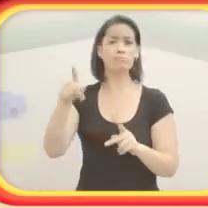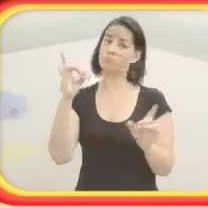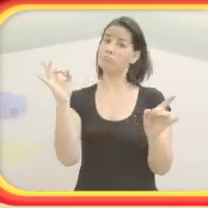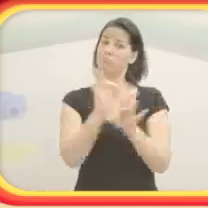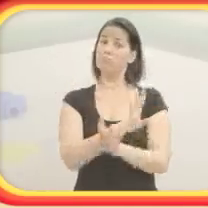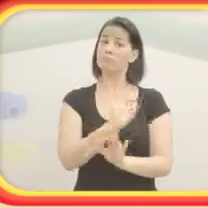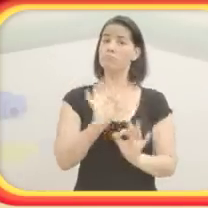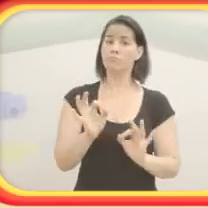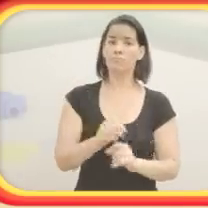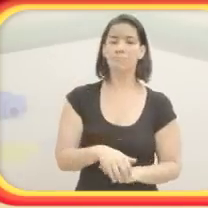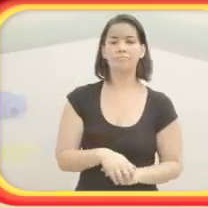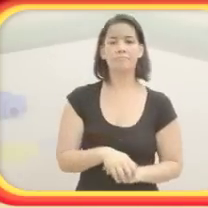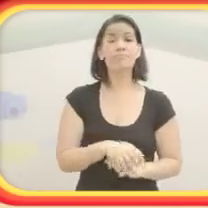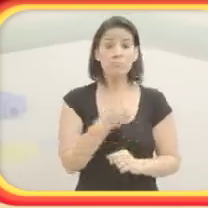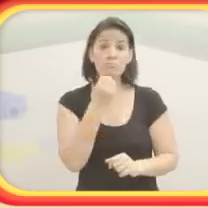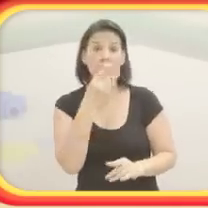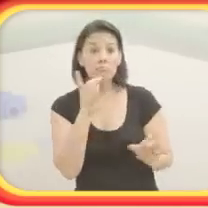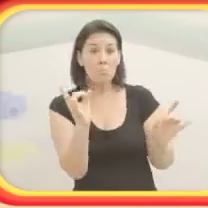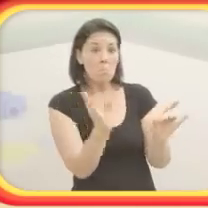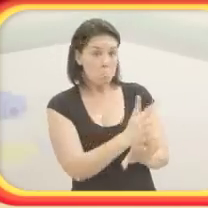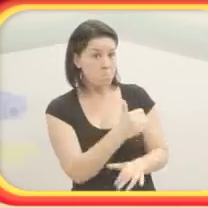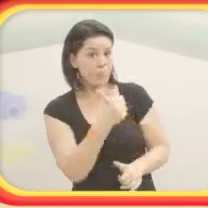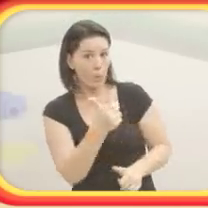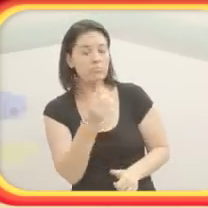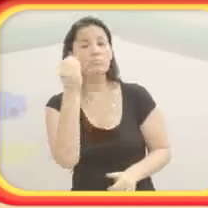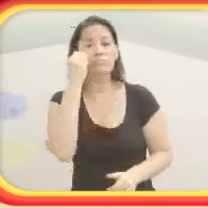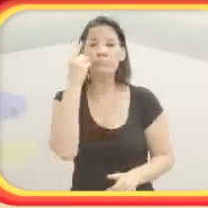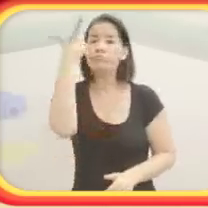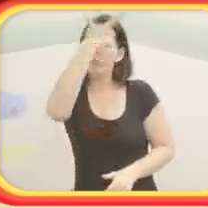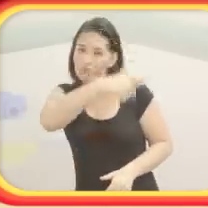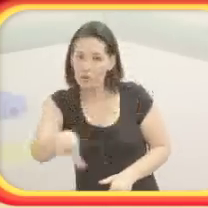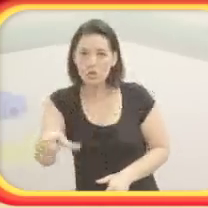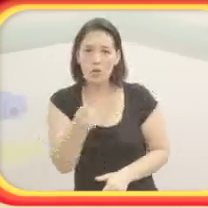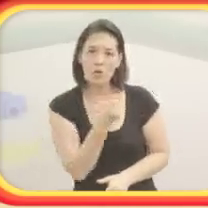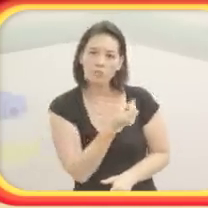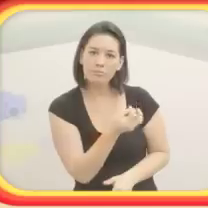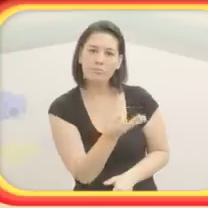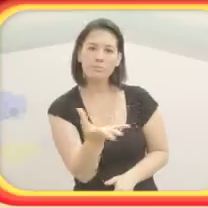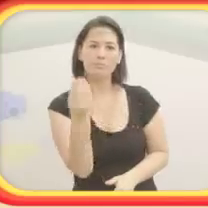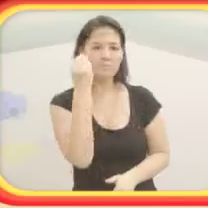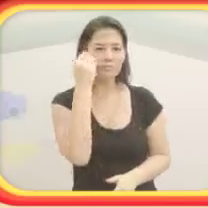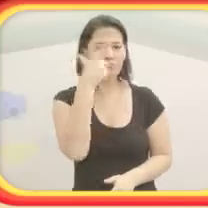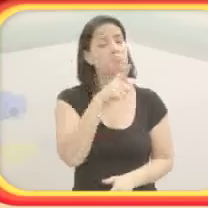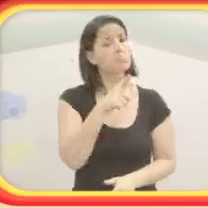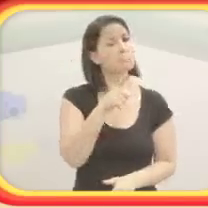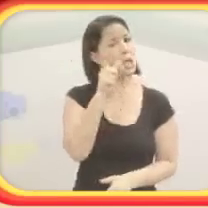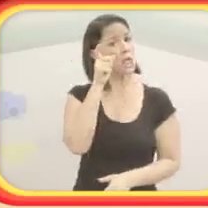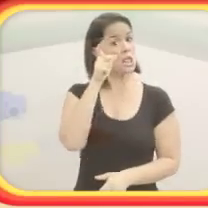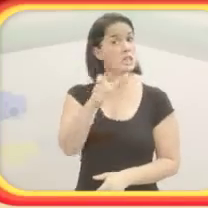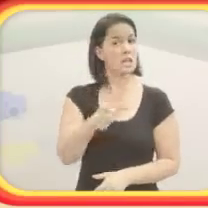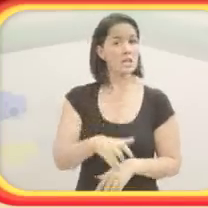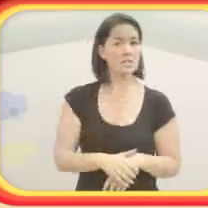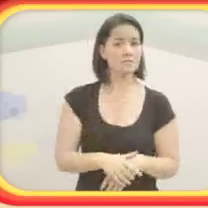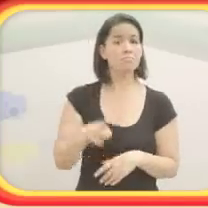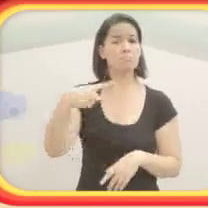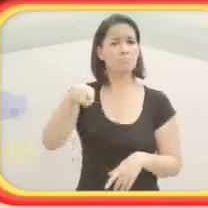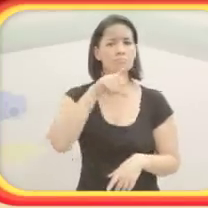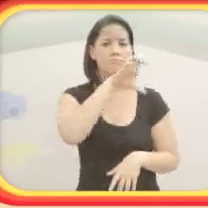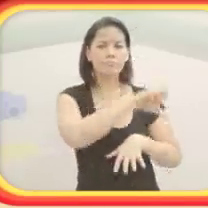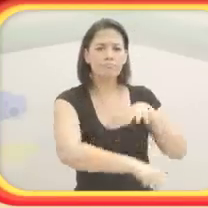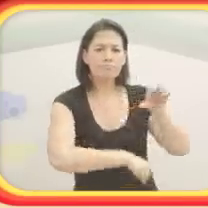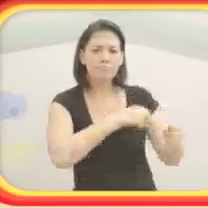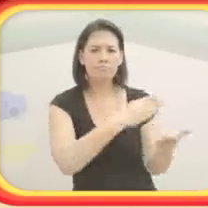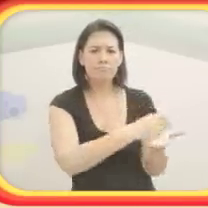achavam que estava pronto, eles falavam, está pronto. Bom, está pronto, então vamos conferir. Essa é a parte interessante. Então, eles pegavam